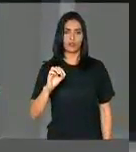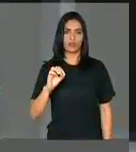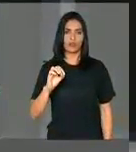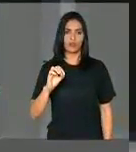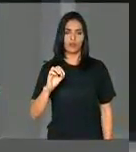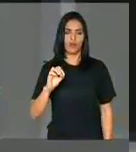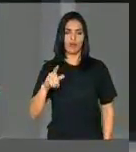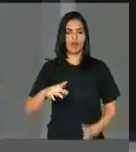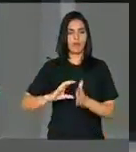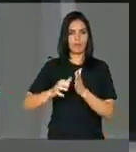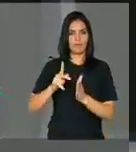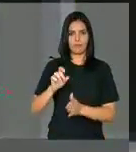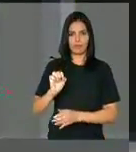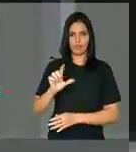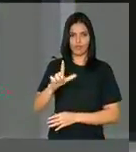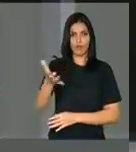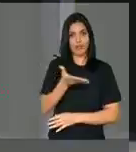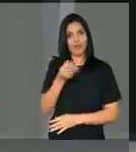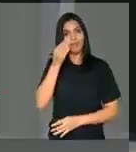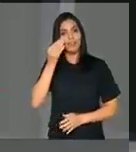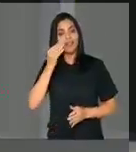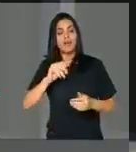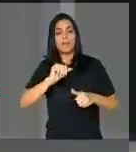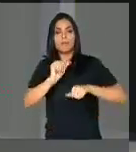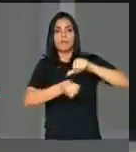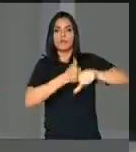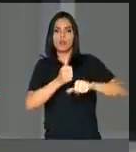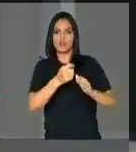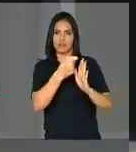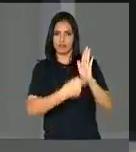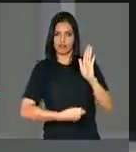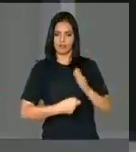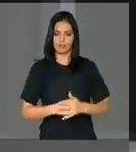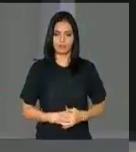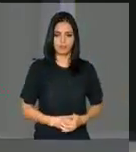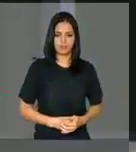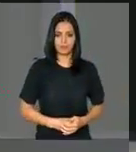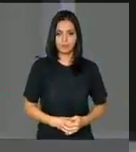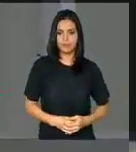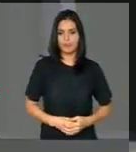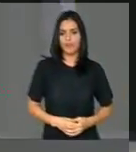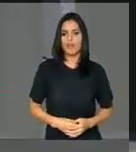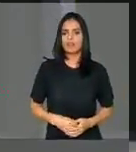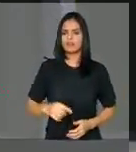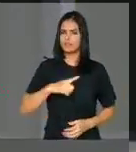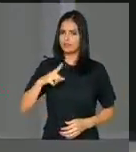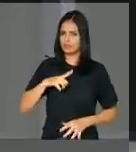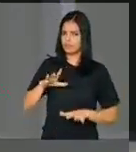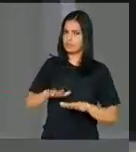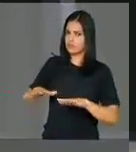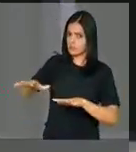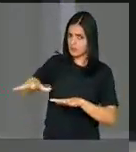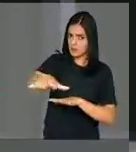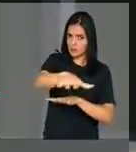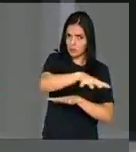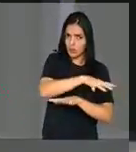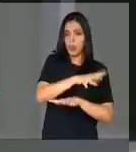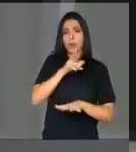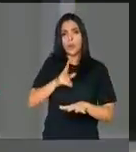que quer mudar o texto. Foi aprovado agora mesmo. E muitos setores continuam desonerados.